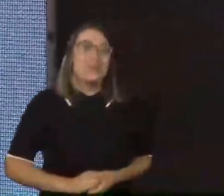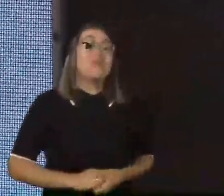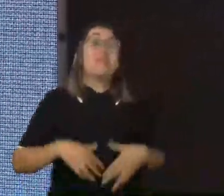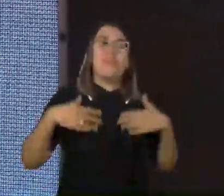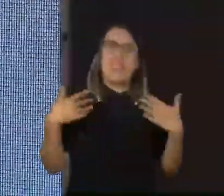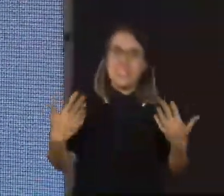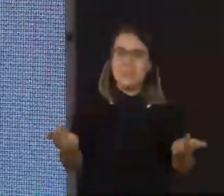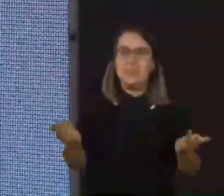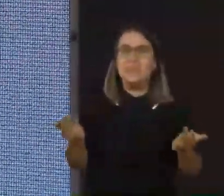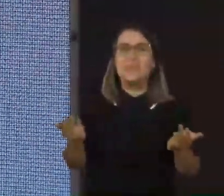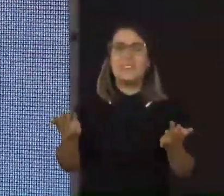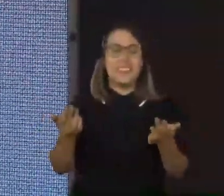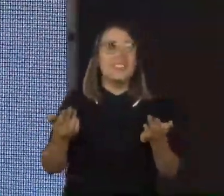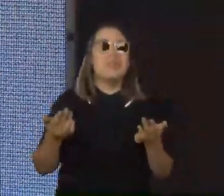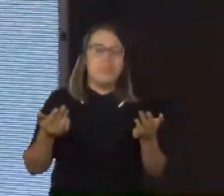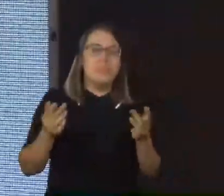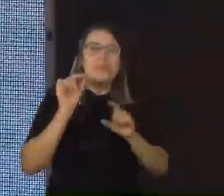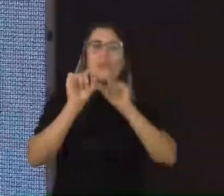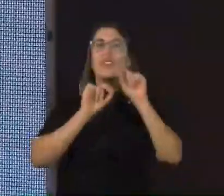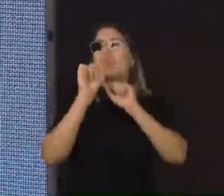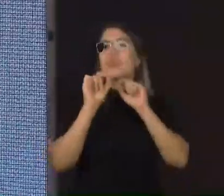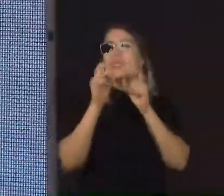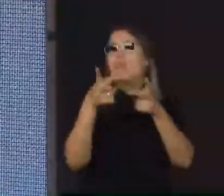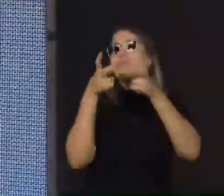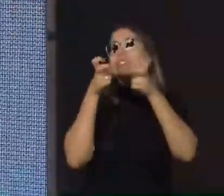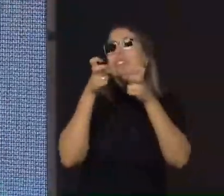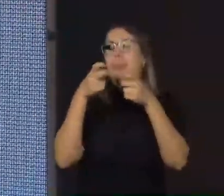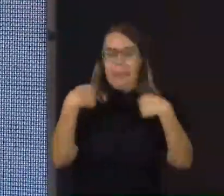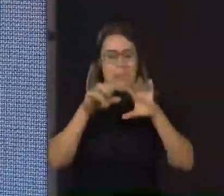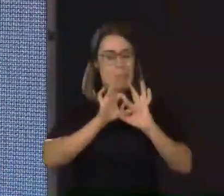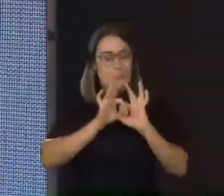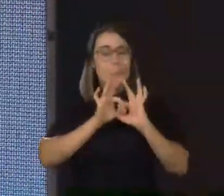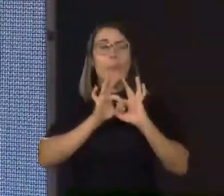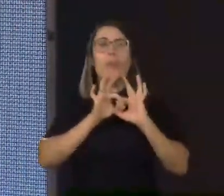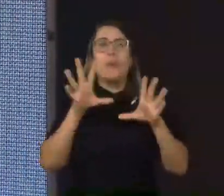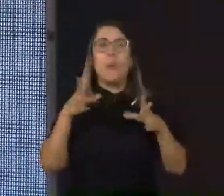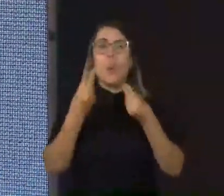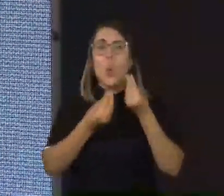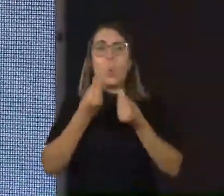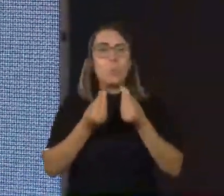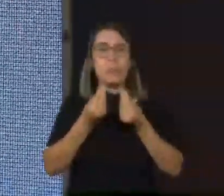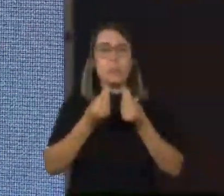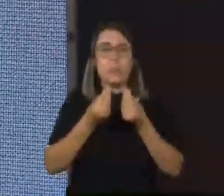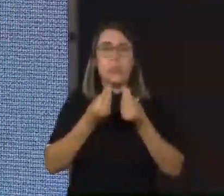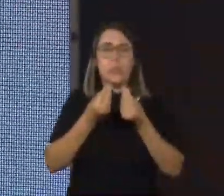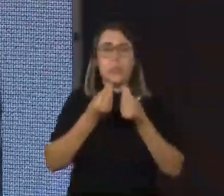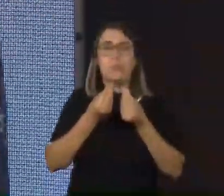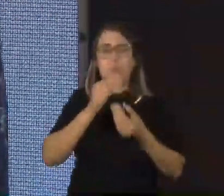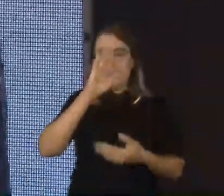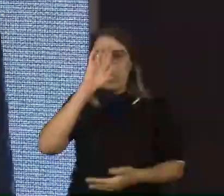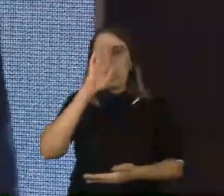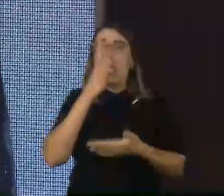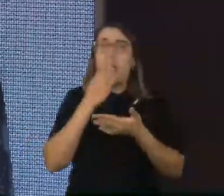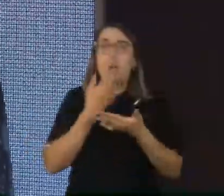seguindo ainda nessas consequências do empoderamento. A autonomia. Então, quando a gente tem crianças, que a gente permite